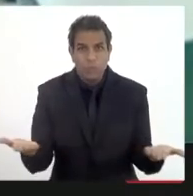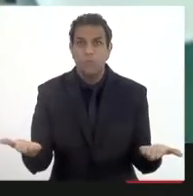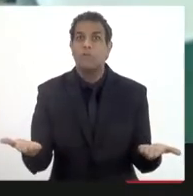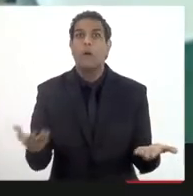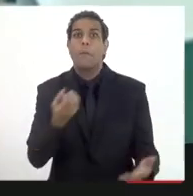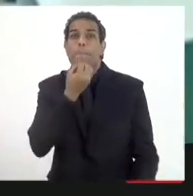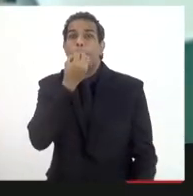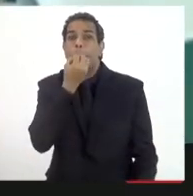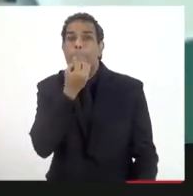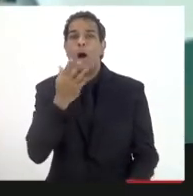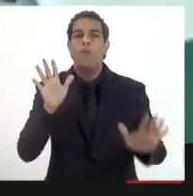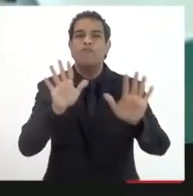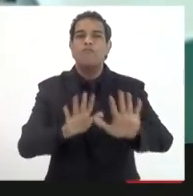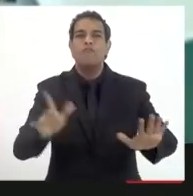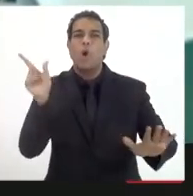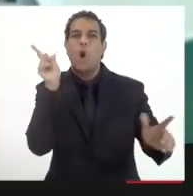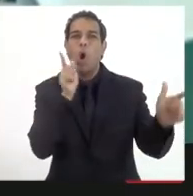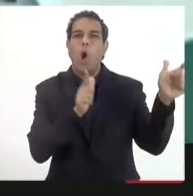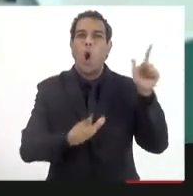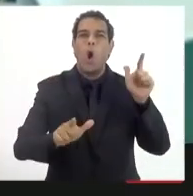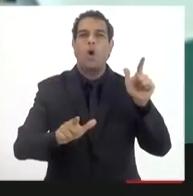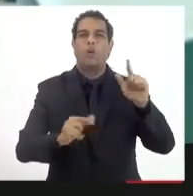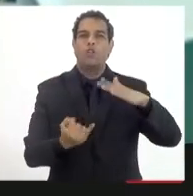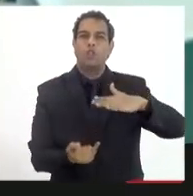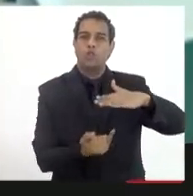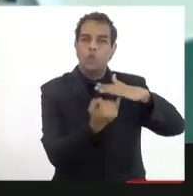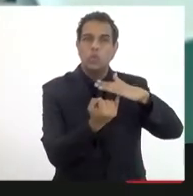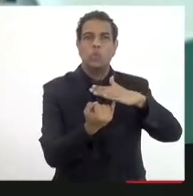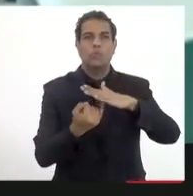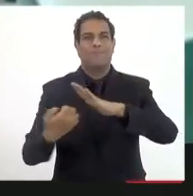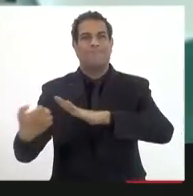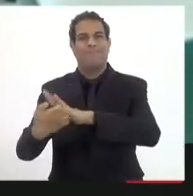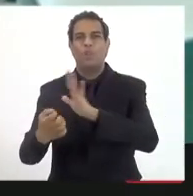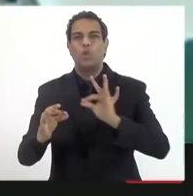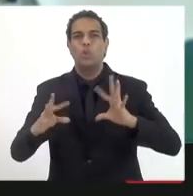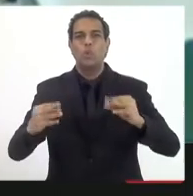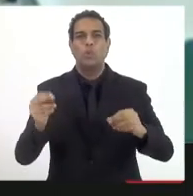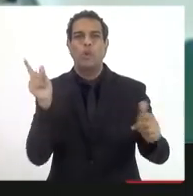muito bom para criar instituições e organizações. Nós temos tudo.